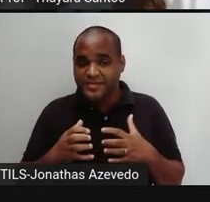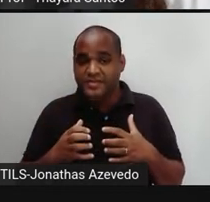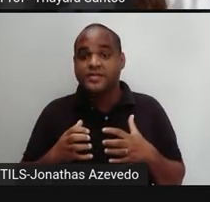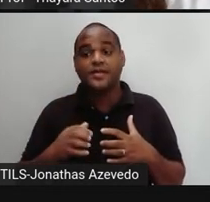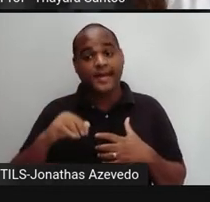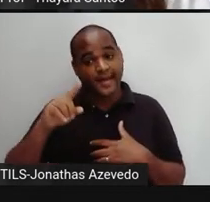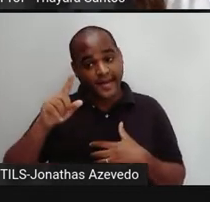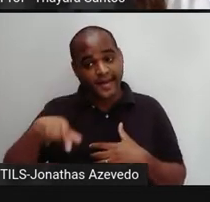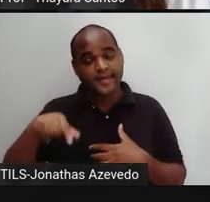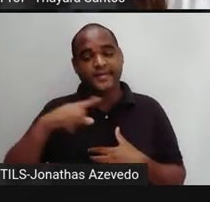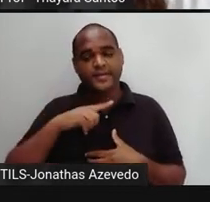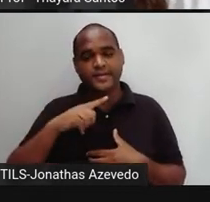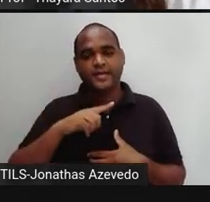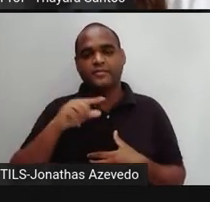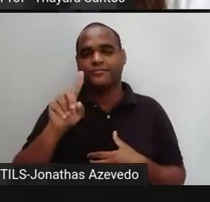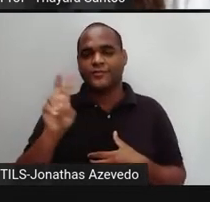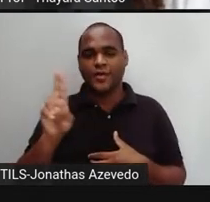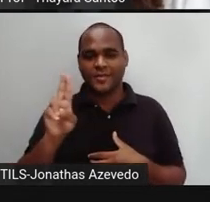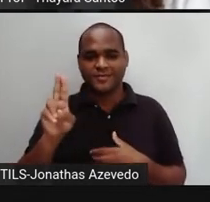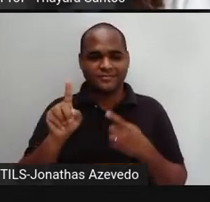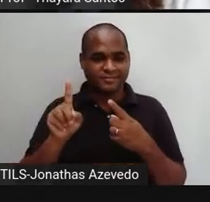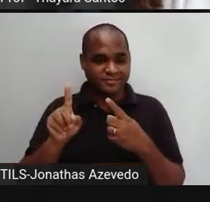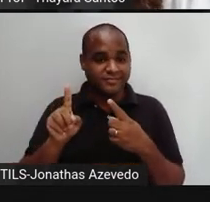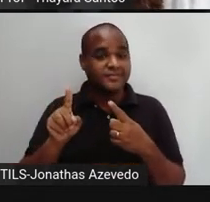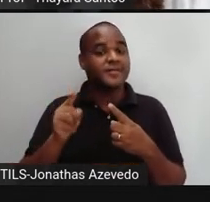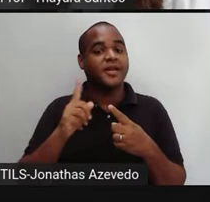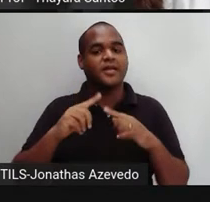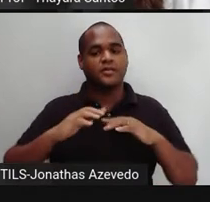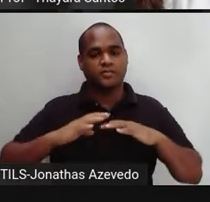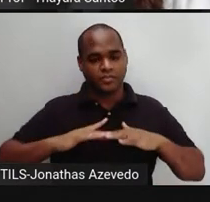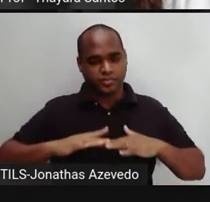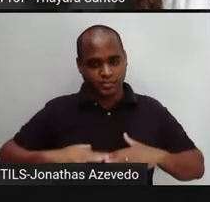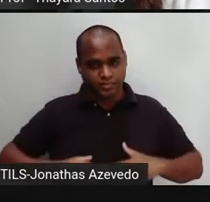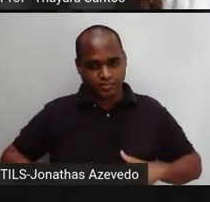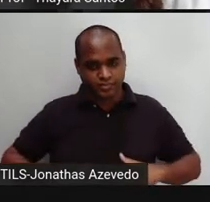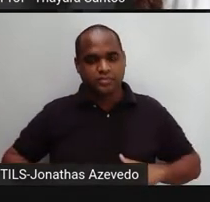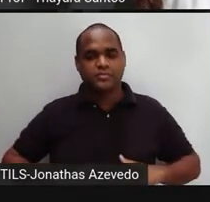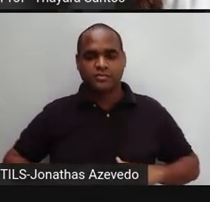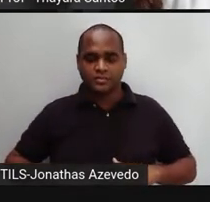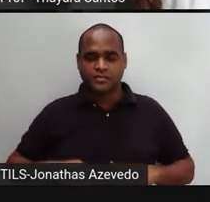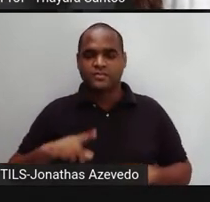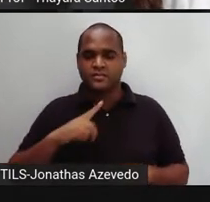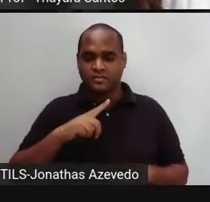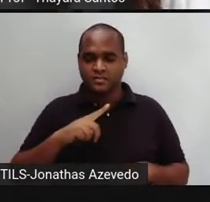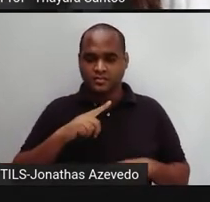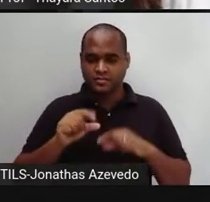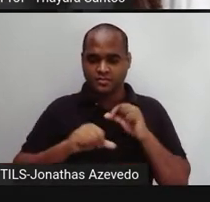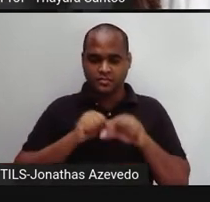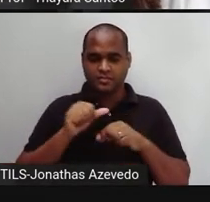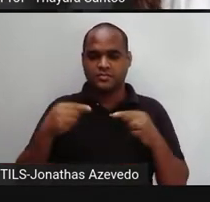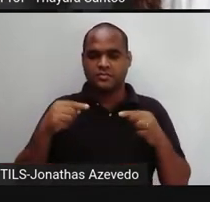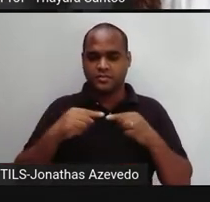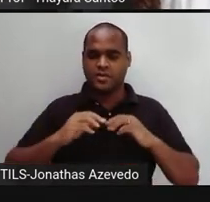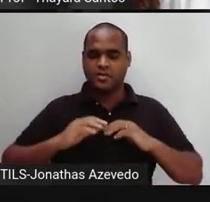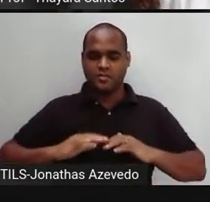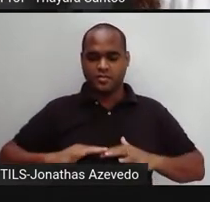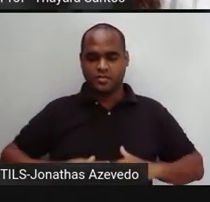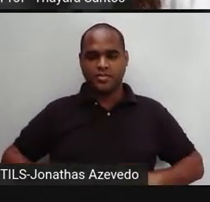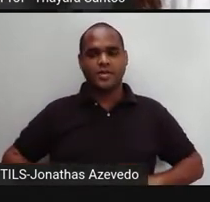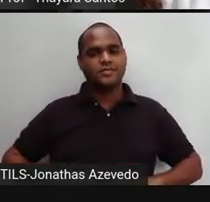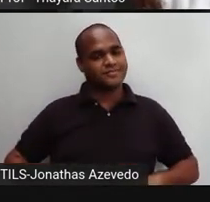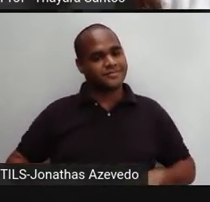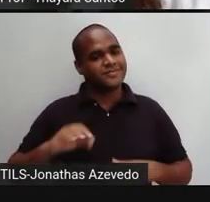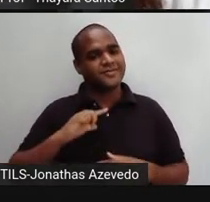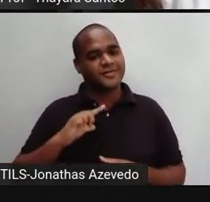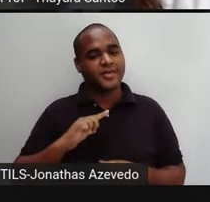justamente porque o diafragma que tava aqui, ele desceu. Então, o diafragma, ele se contrai e ele abaixa. Por que que ele faz isso?